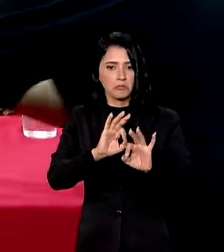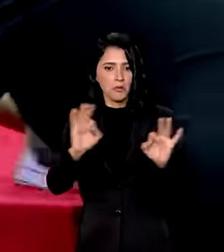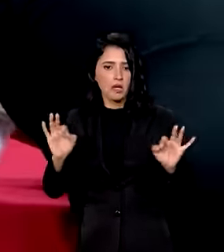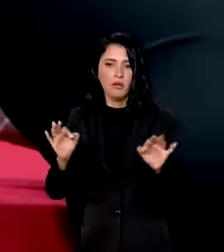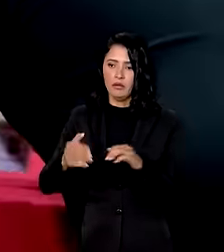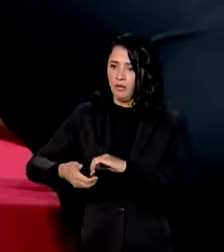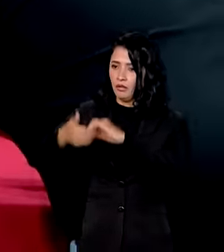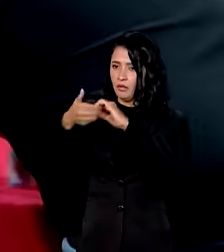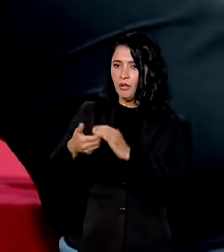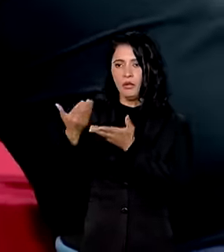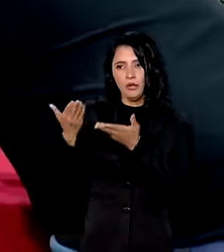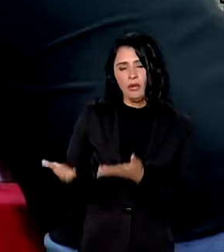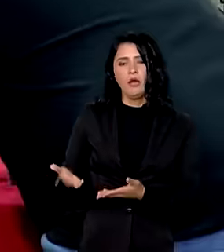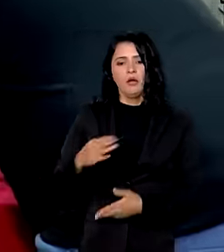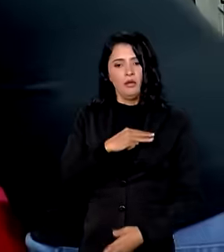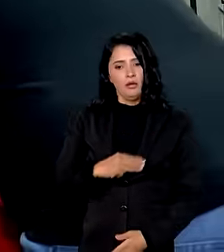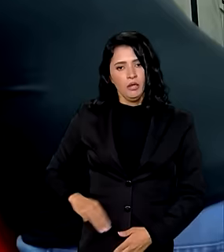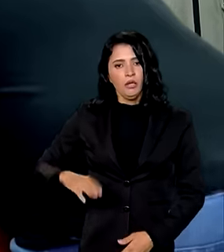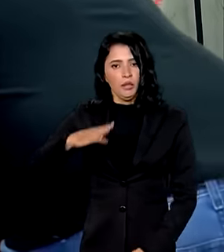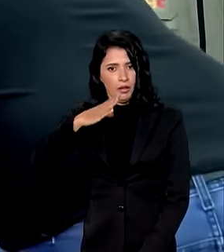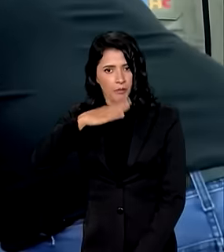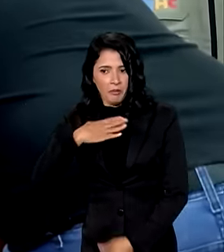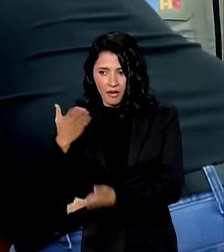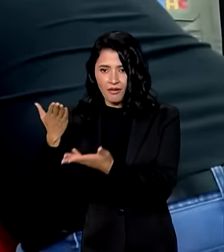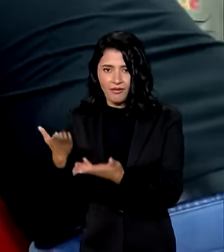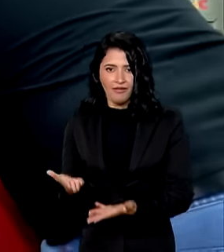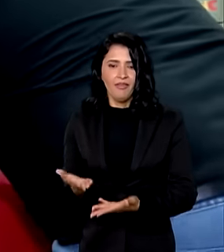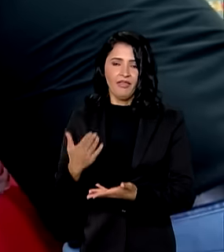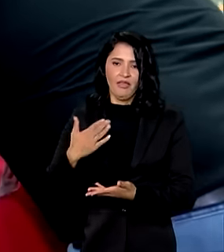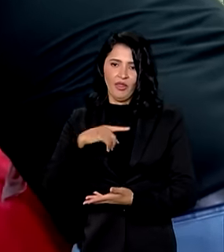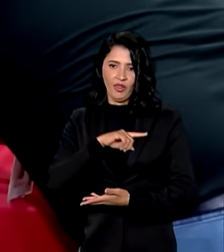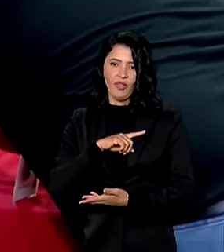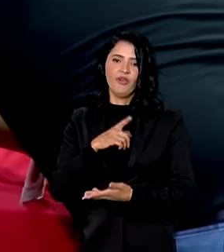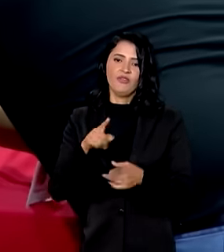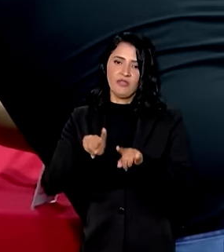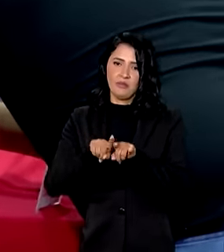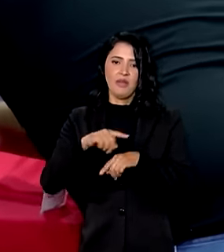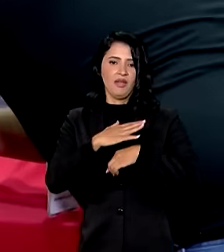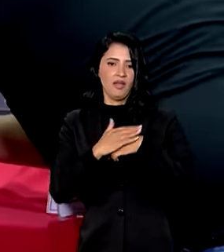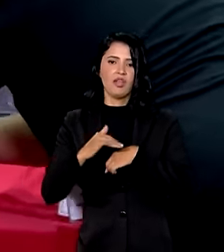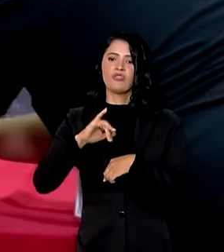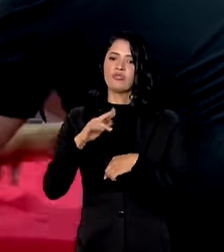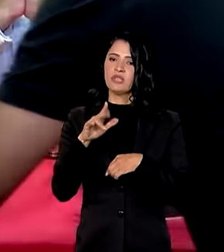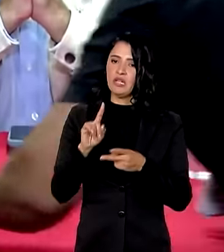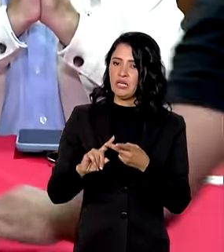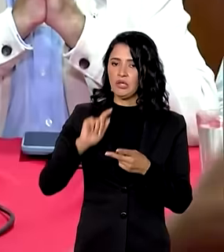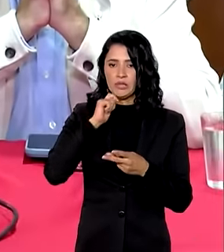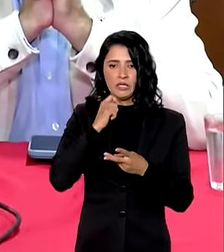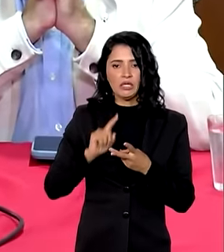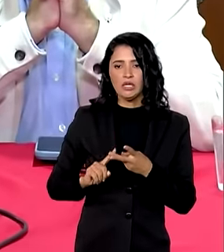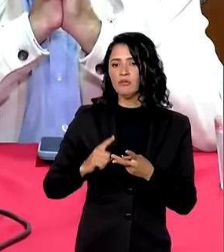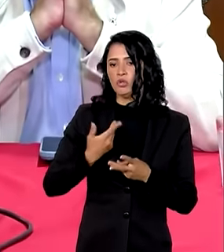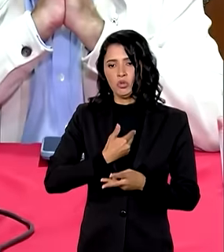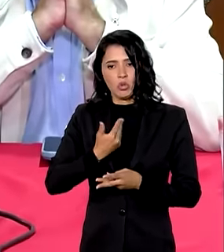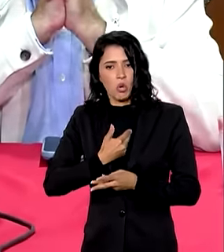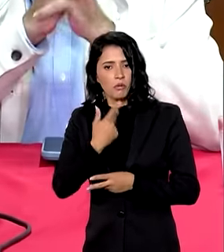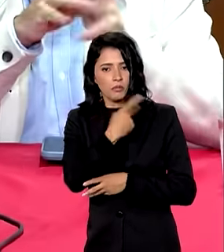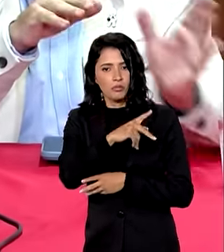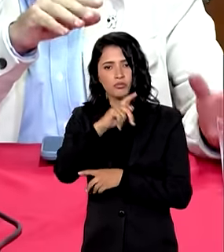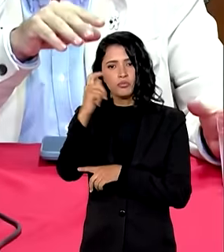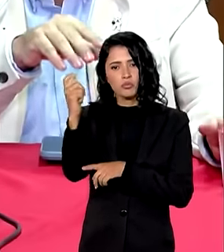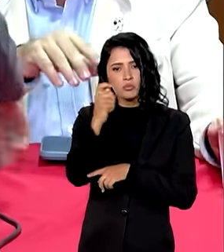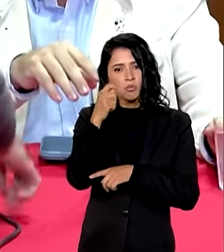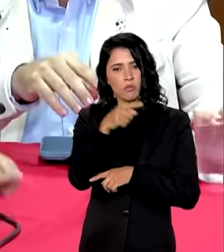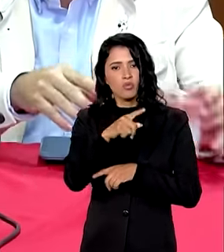Complementar o ministro Pimenta, nosso querido ministro Juscelino, ministro Silvio Almeida, os colegas do SUA e